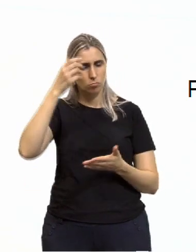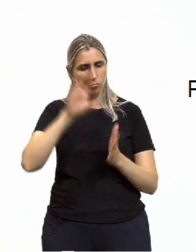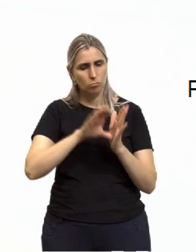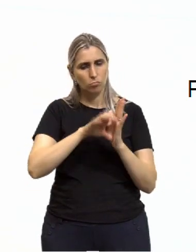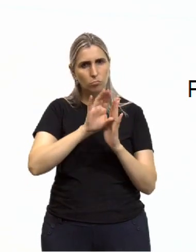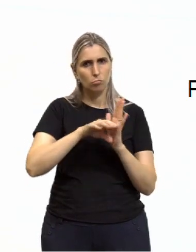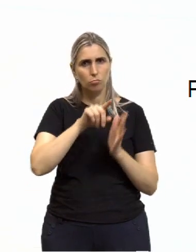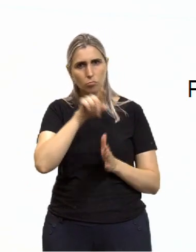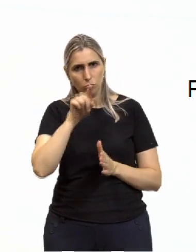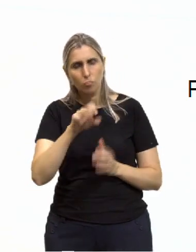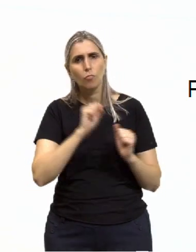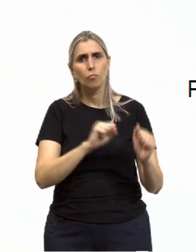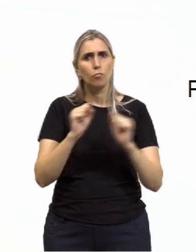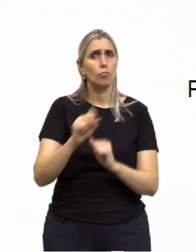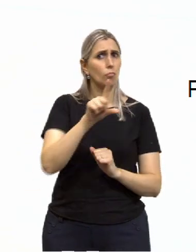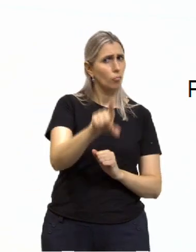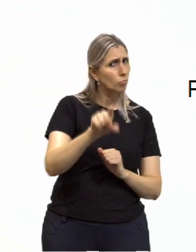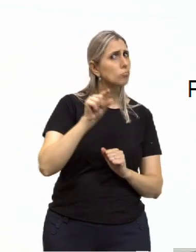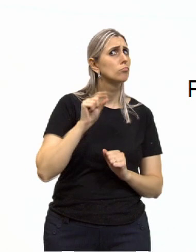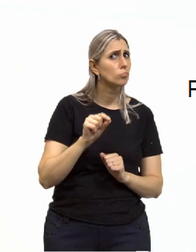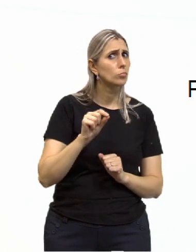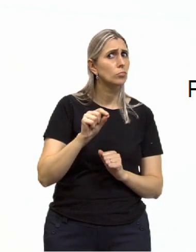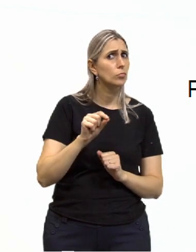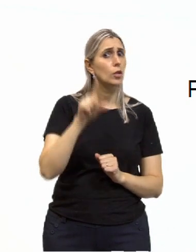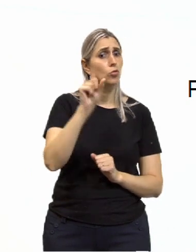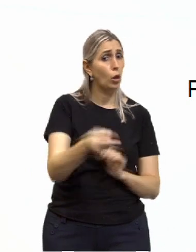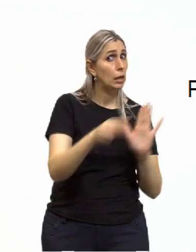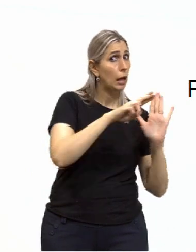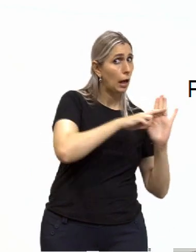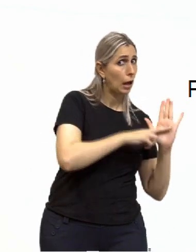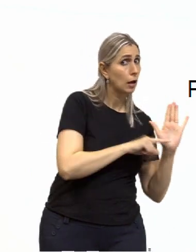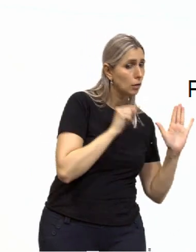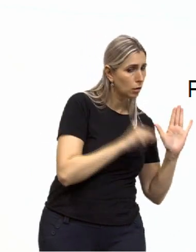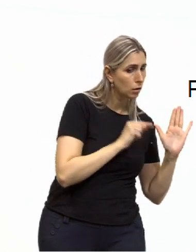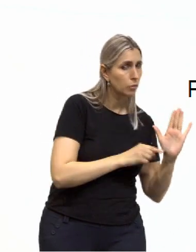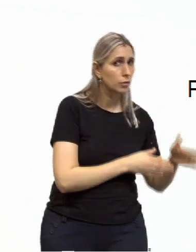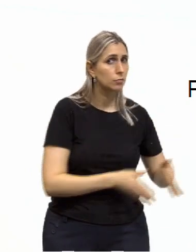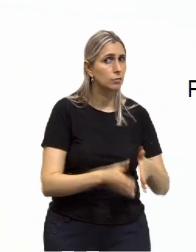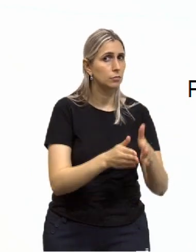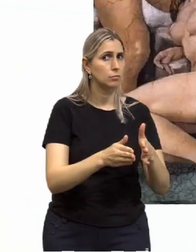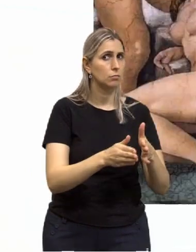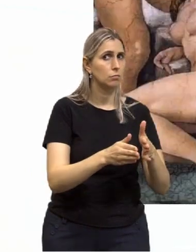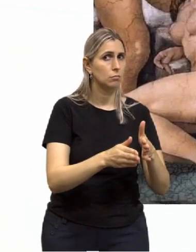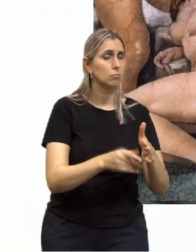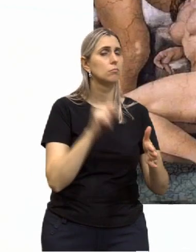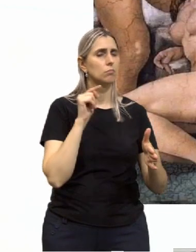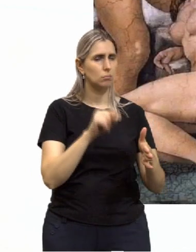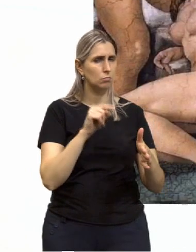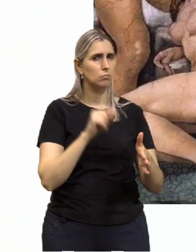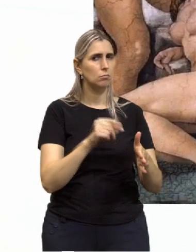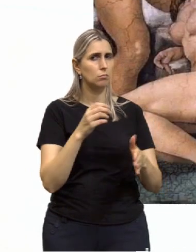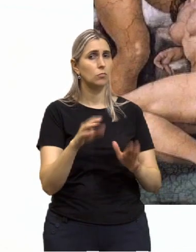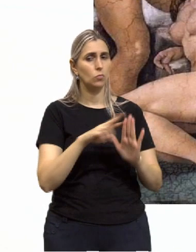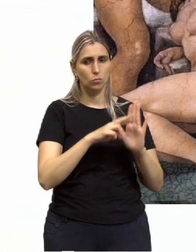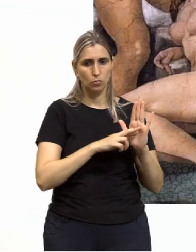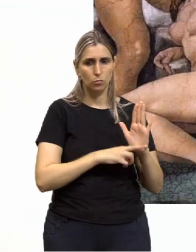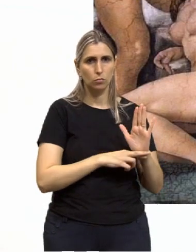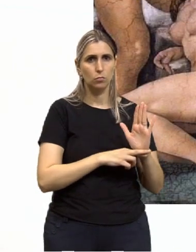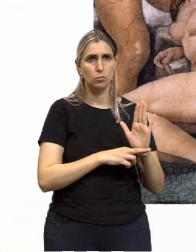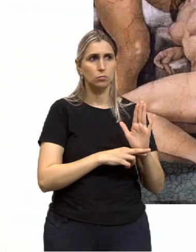você pode escolher, mas escolhe por aqui, você vai por esse caminho aqui, que é o do manual.